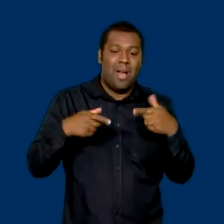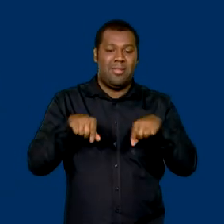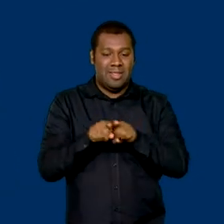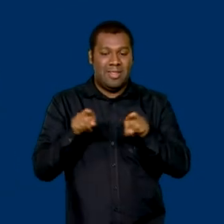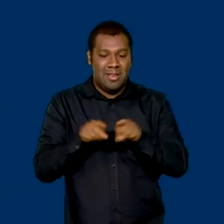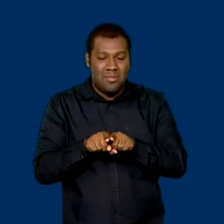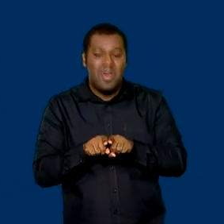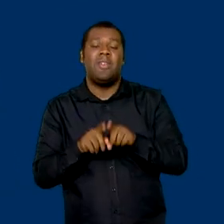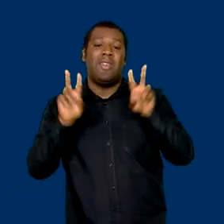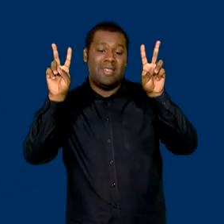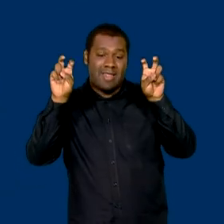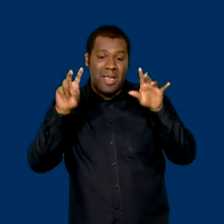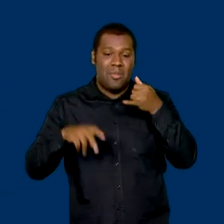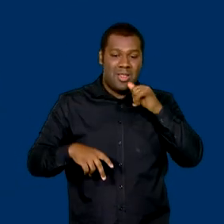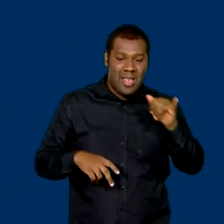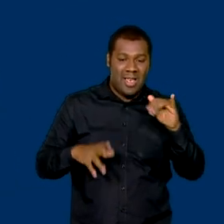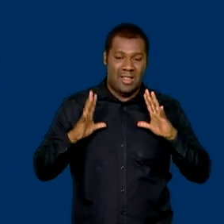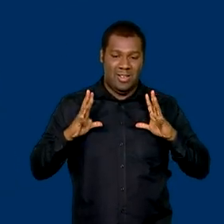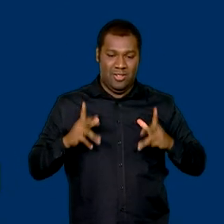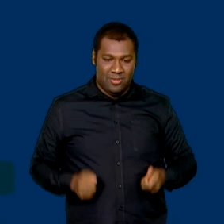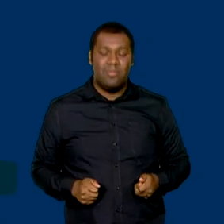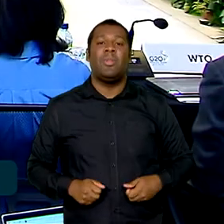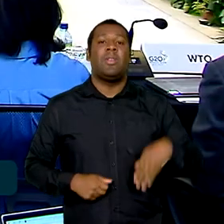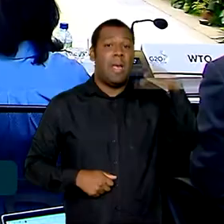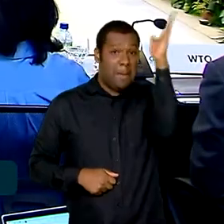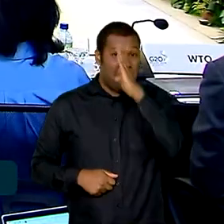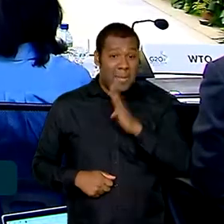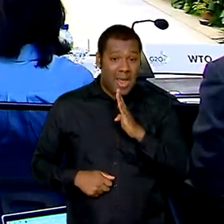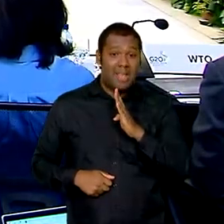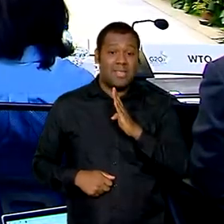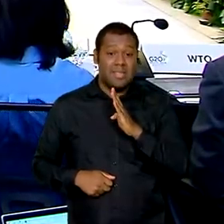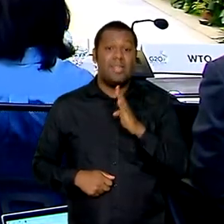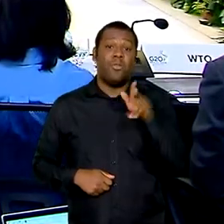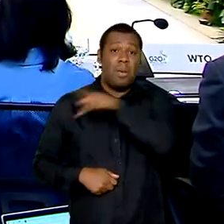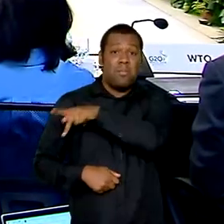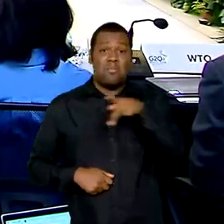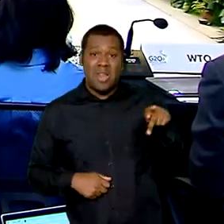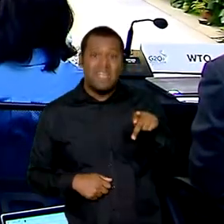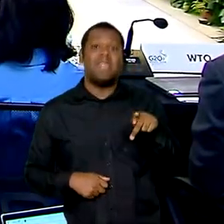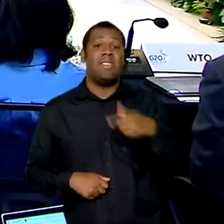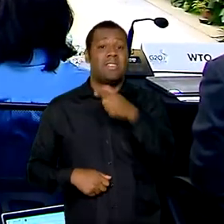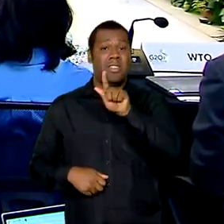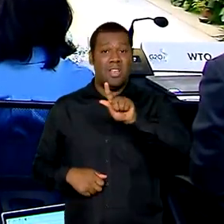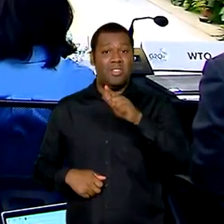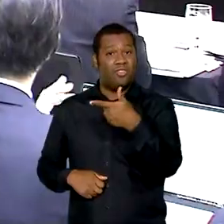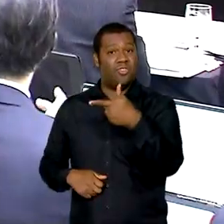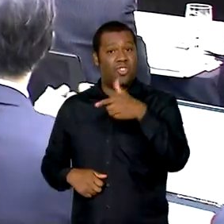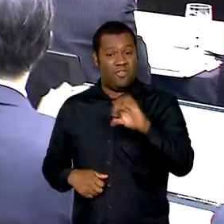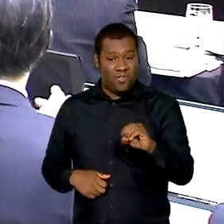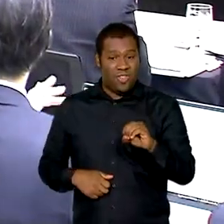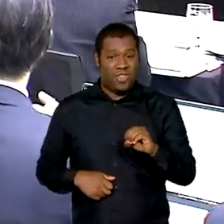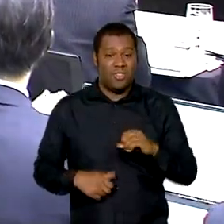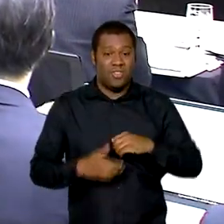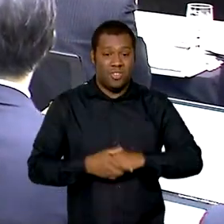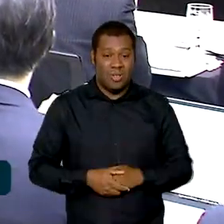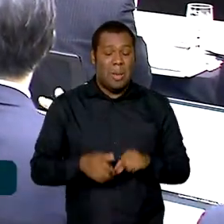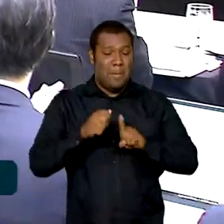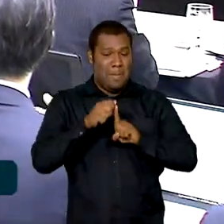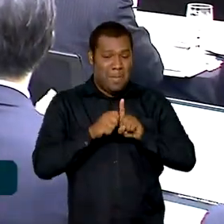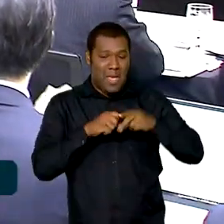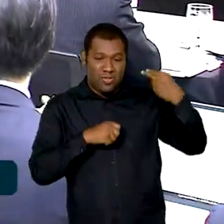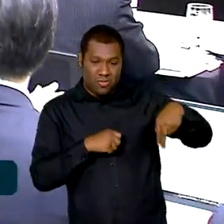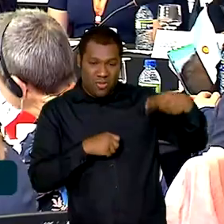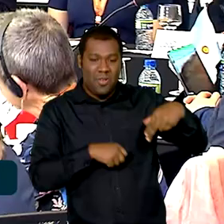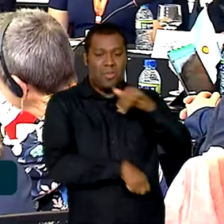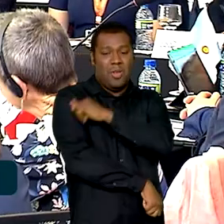O Brasil preside o G20 e vai sediar a cúpula este ano. Mas o G20 não acontecerá apenas no mês de novembro